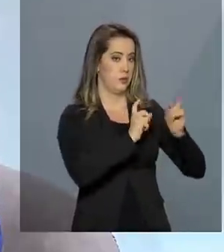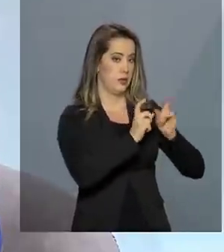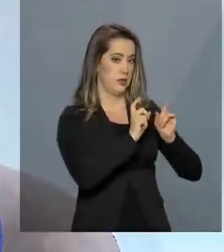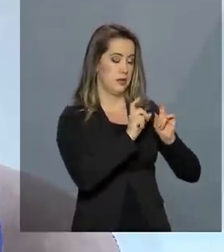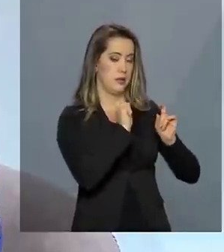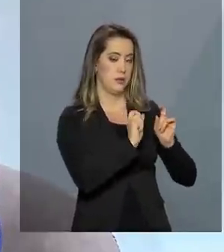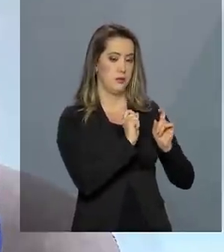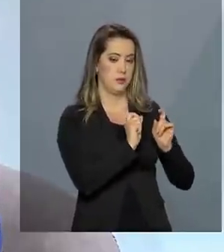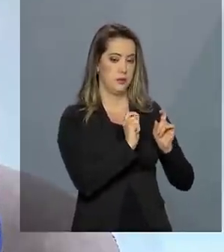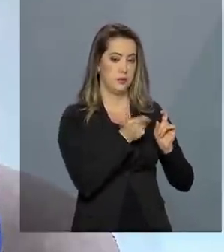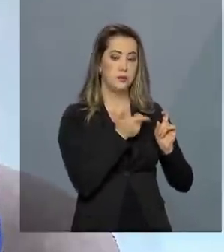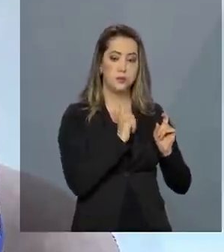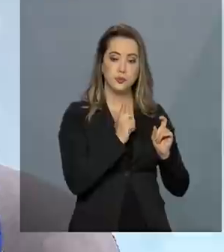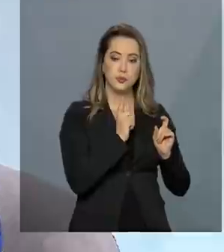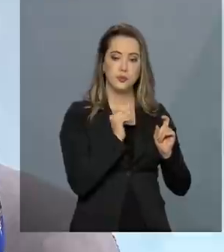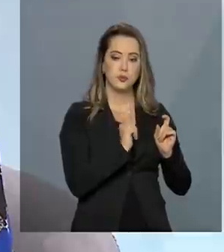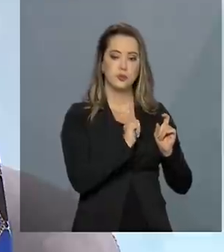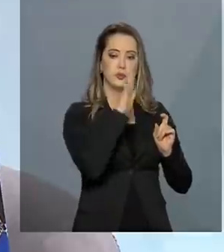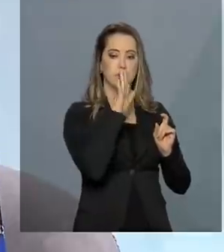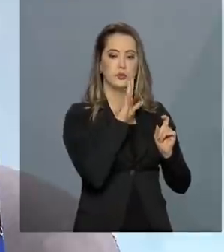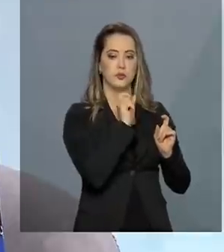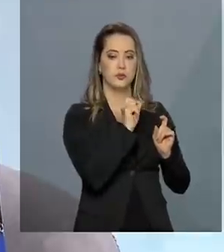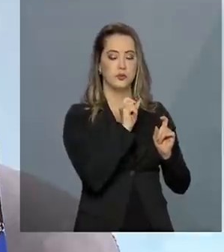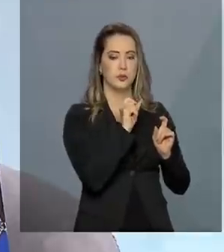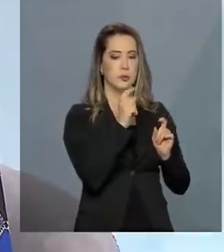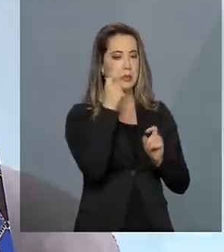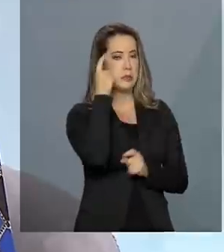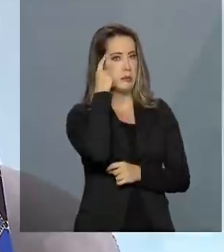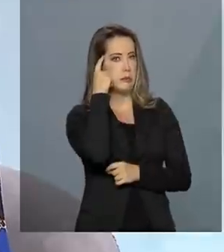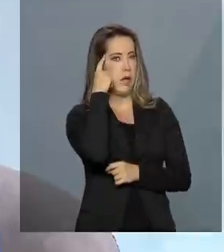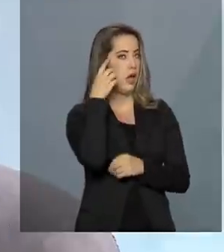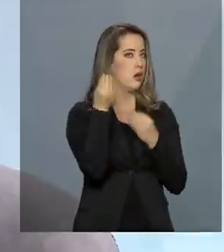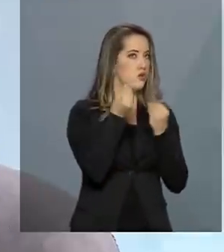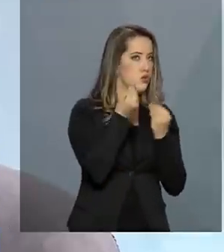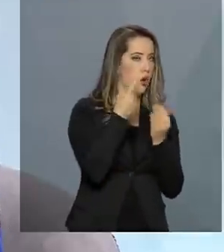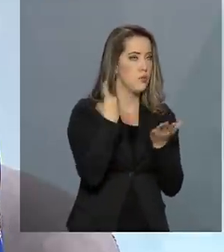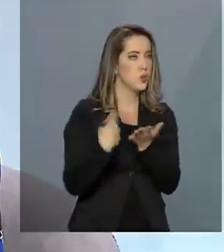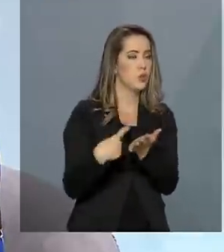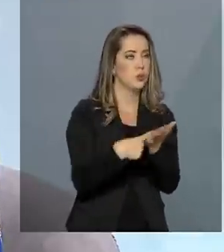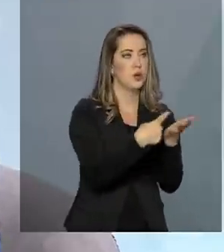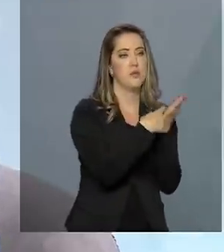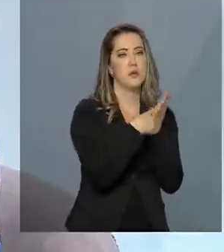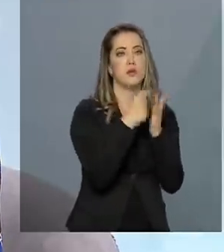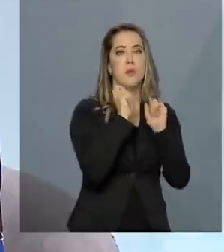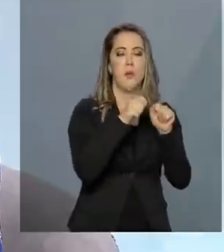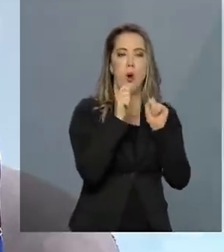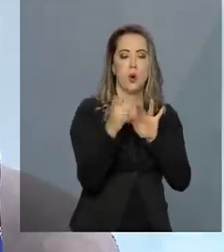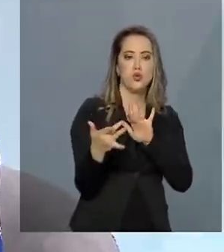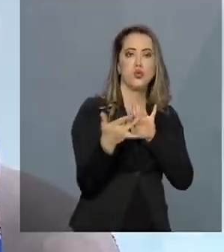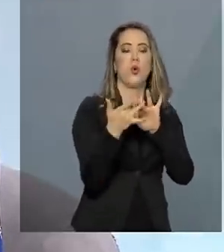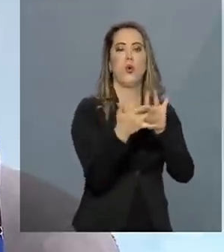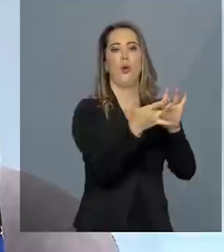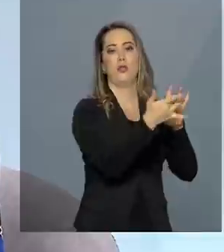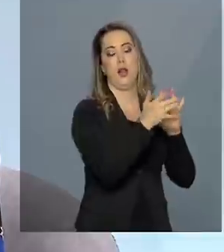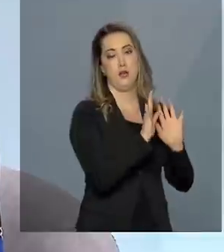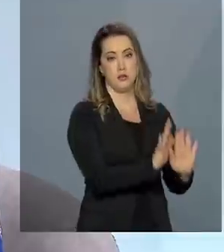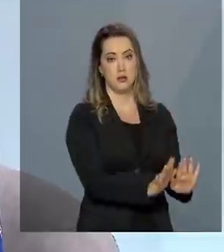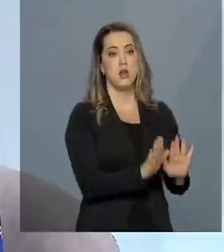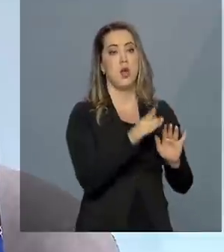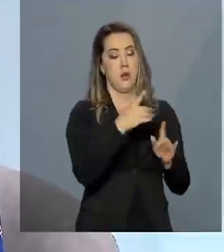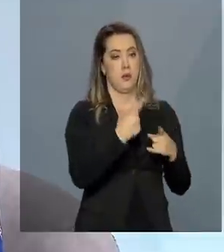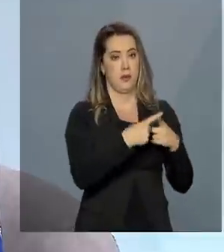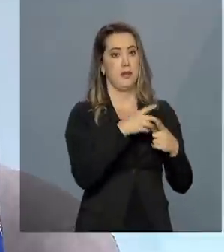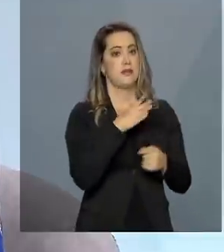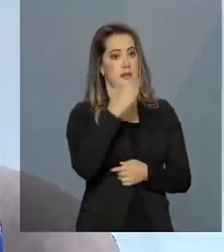tenham mais noção dos compromissos que eles podem pactuar. Eles já sabem que